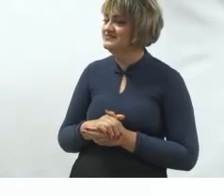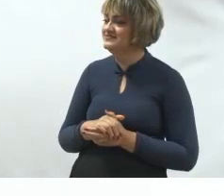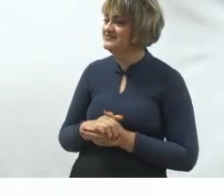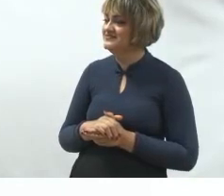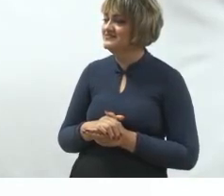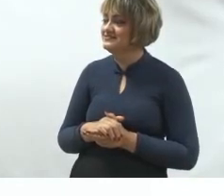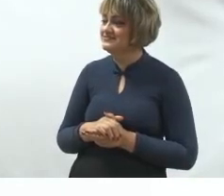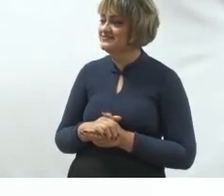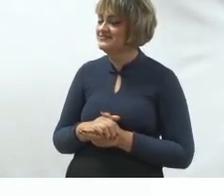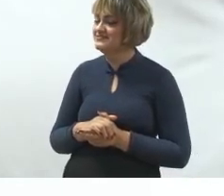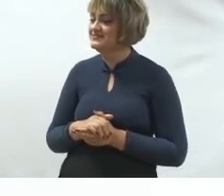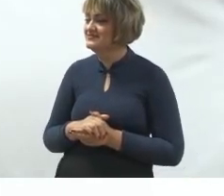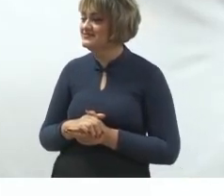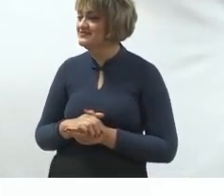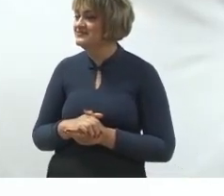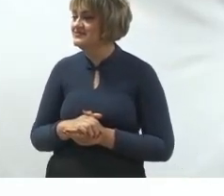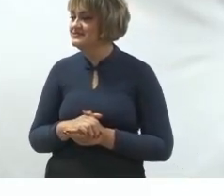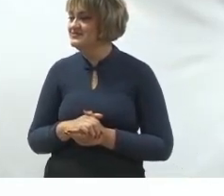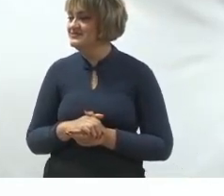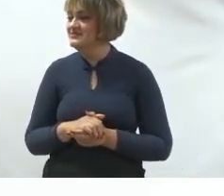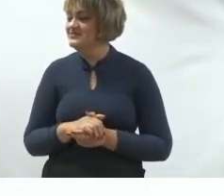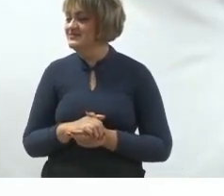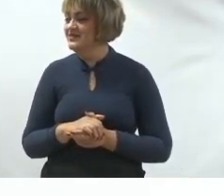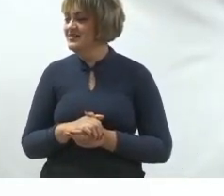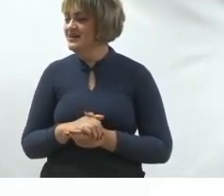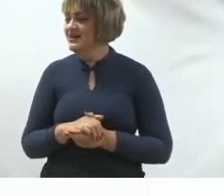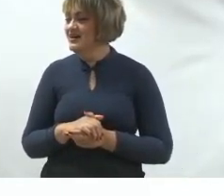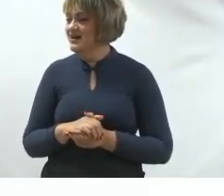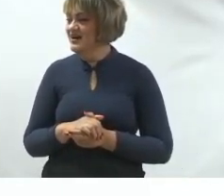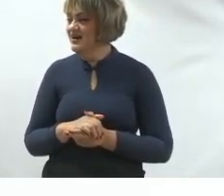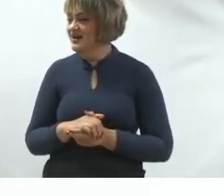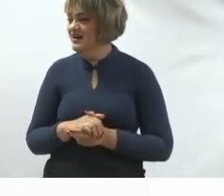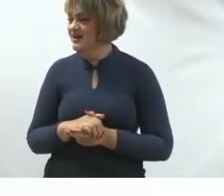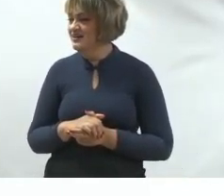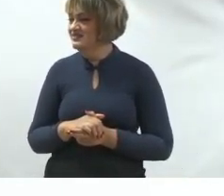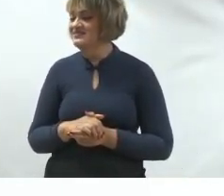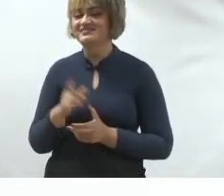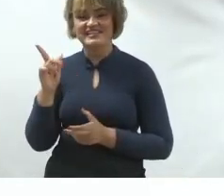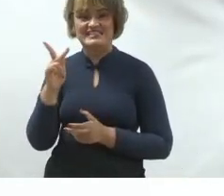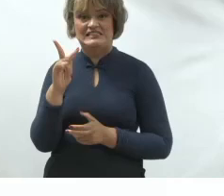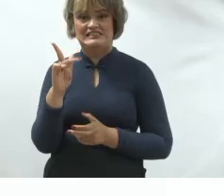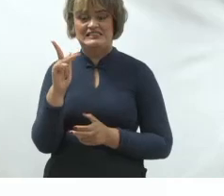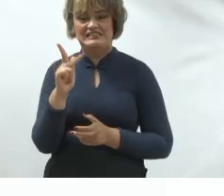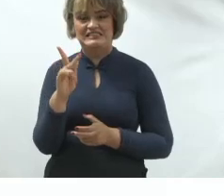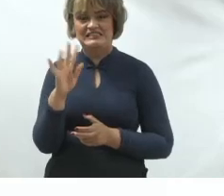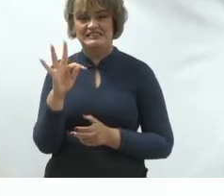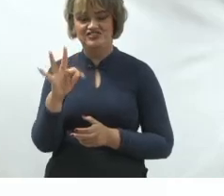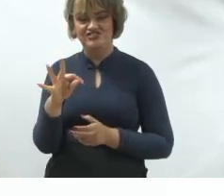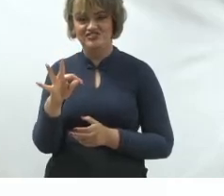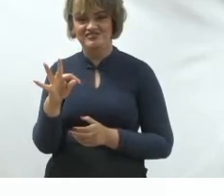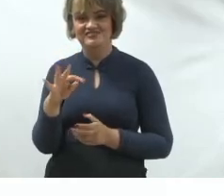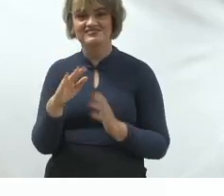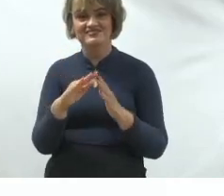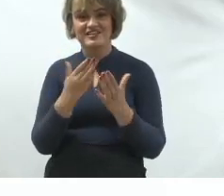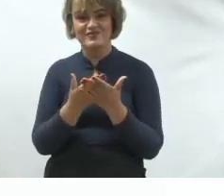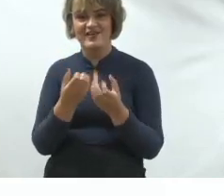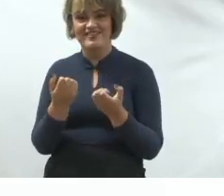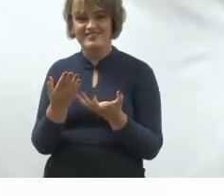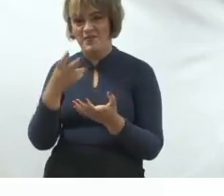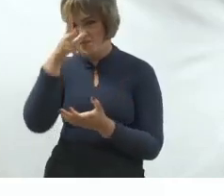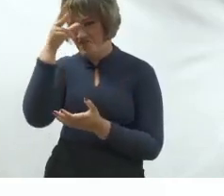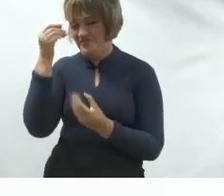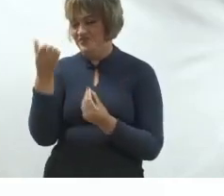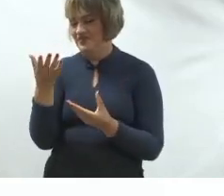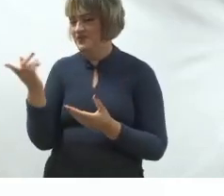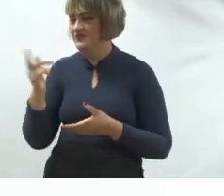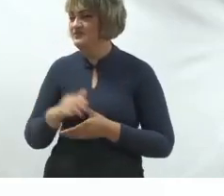Aí. Caralho de Alza, tudo bem? Tudo bem. Abrindo o press kit escolar que o Dudu Paz me enviou. Vocês sempre sabem o que eu te vi?